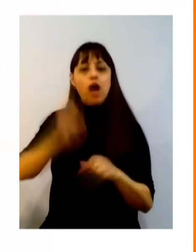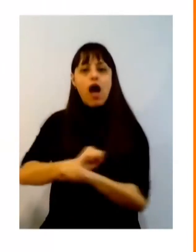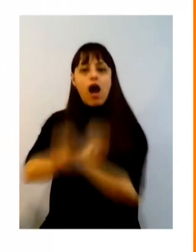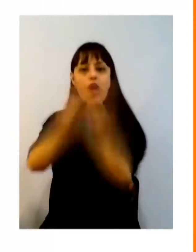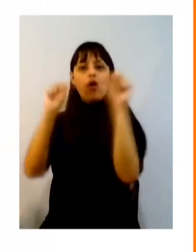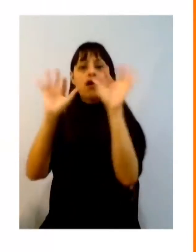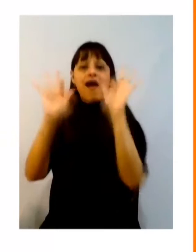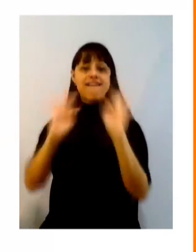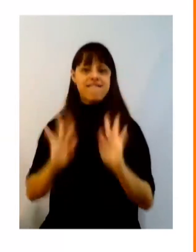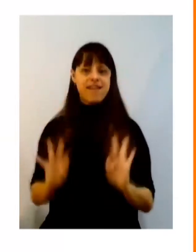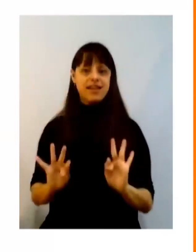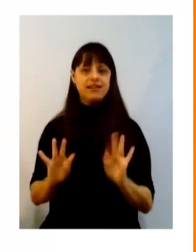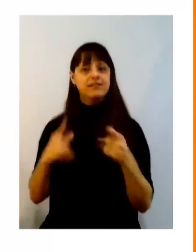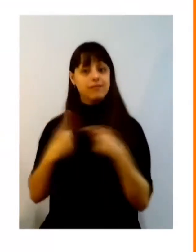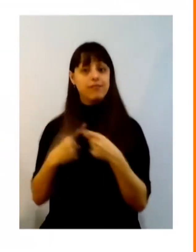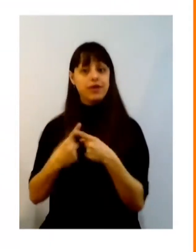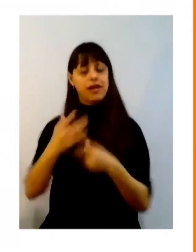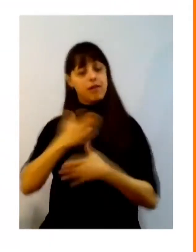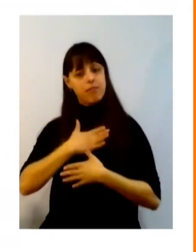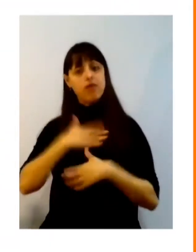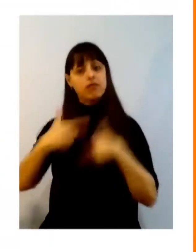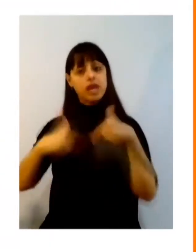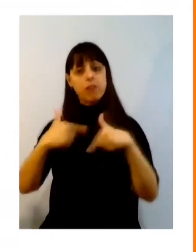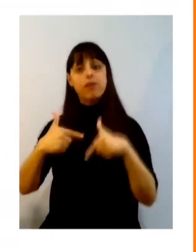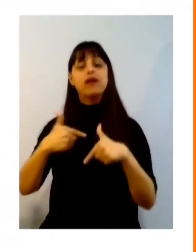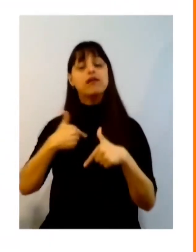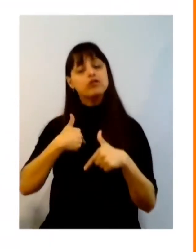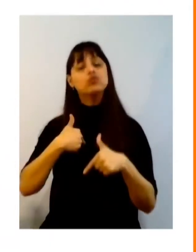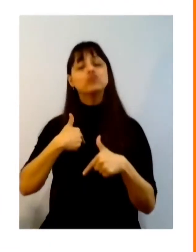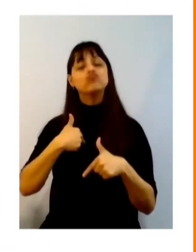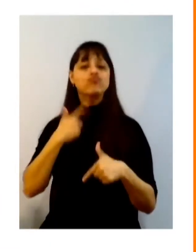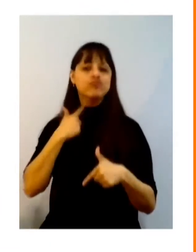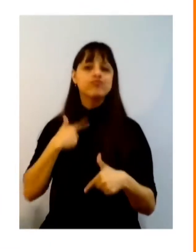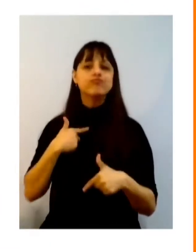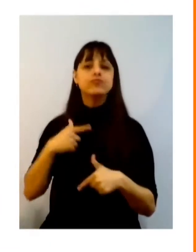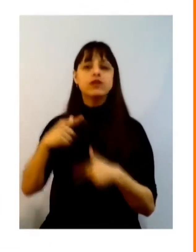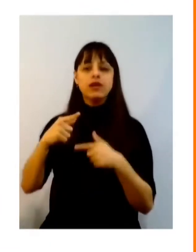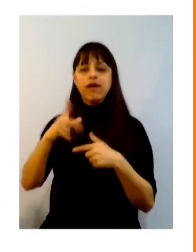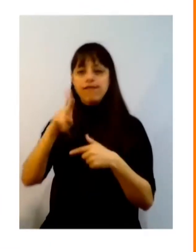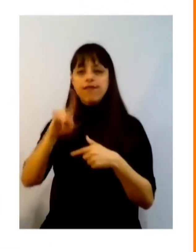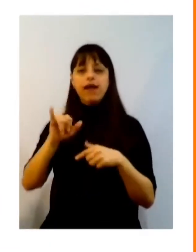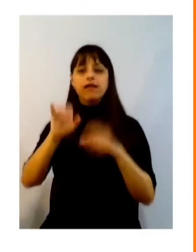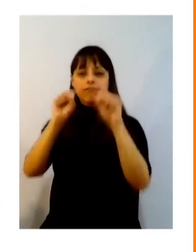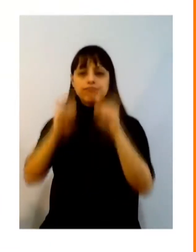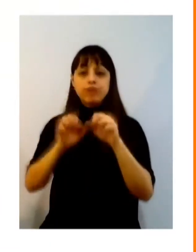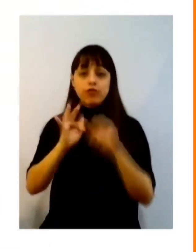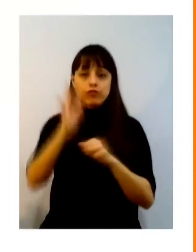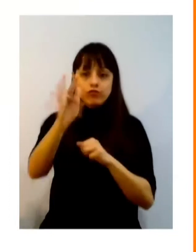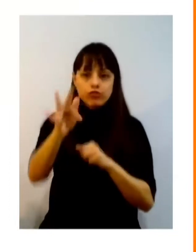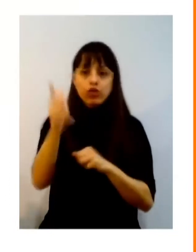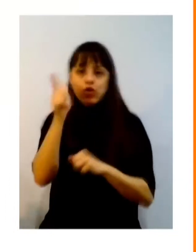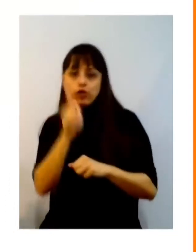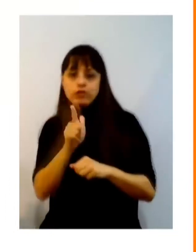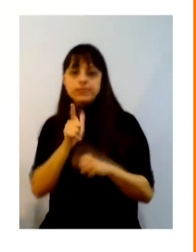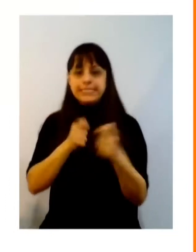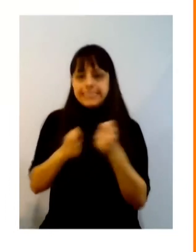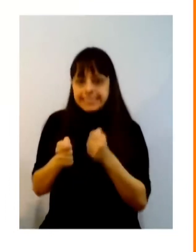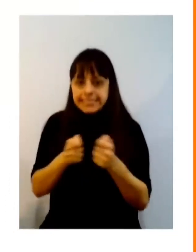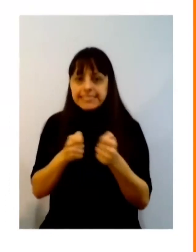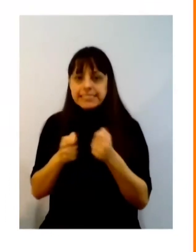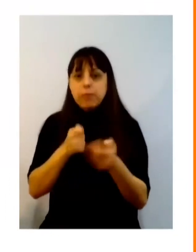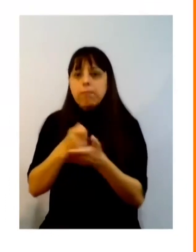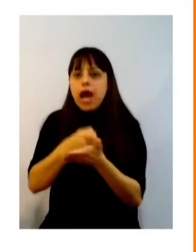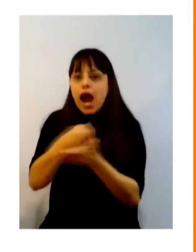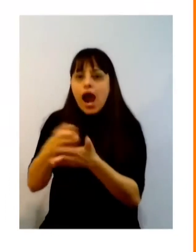cada perrengue que eu passo eu sei que lá na frente eu vou conseguir vai pagar as minhas contas mas é com com o coração